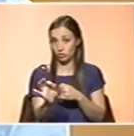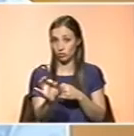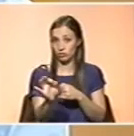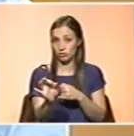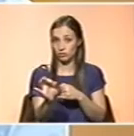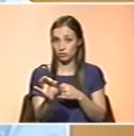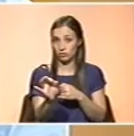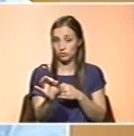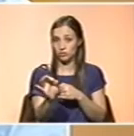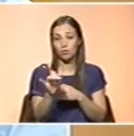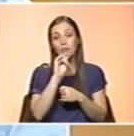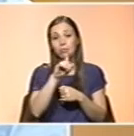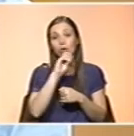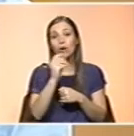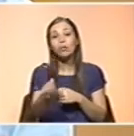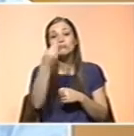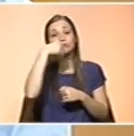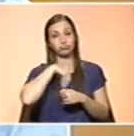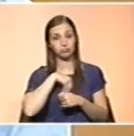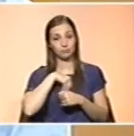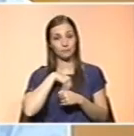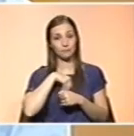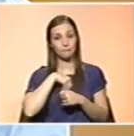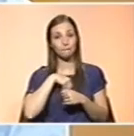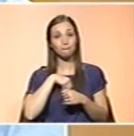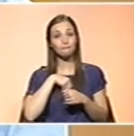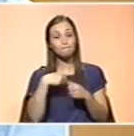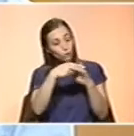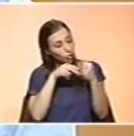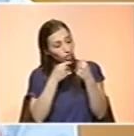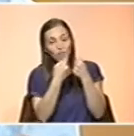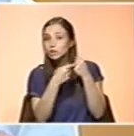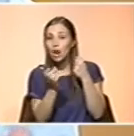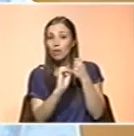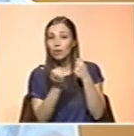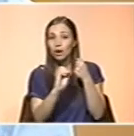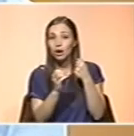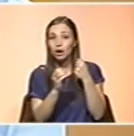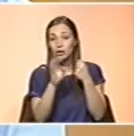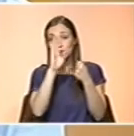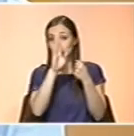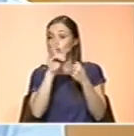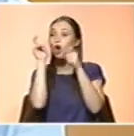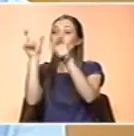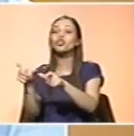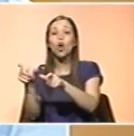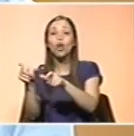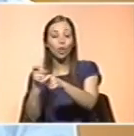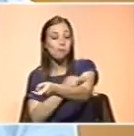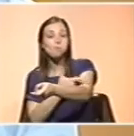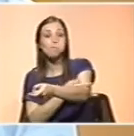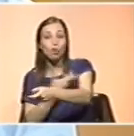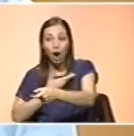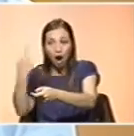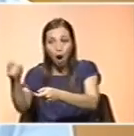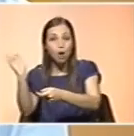estar a ingerir uma substância não declarada no rótulo e que possam incriminá-los no caso de um controle antidopagem, com todas